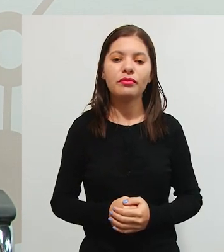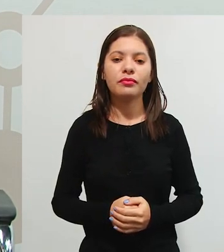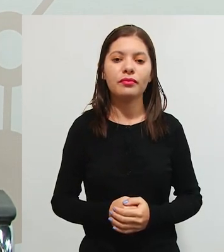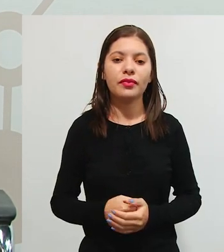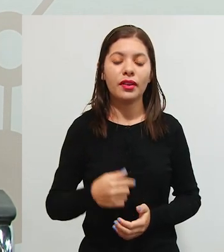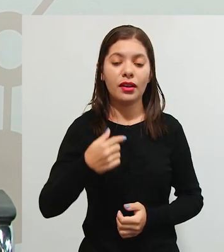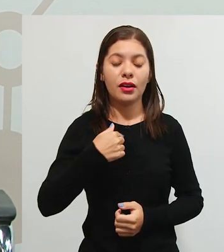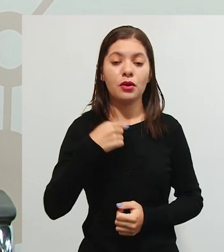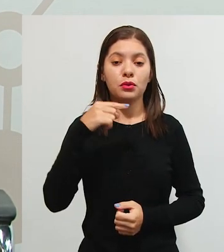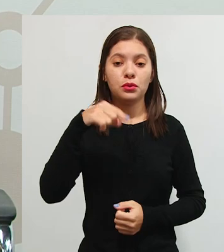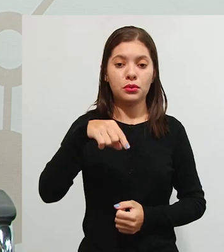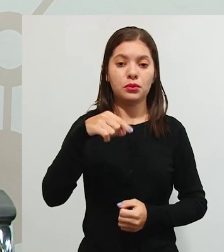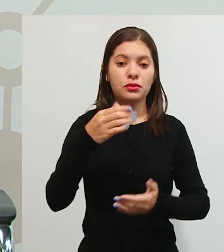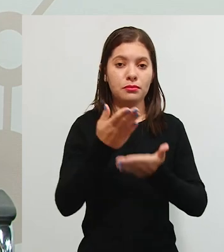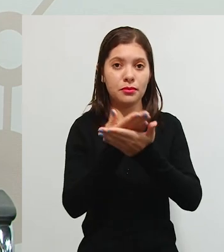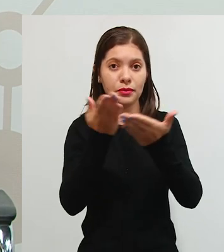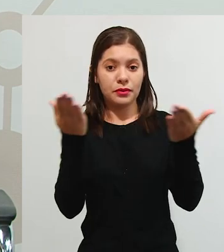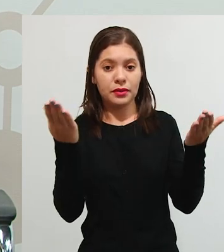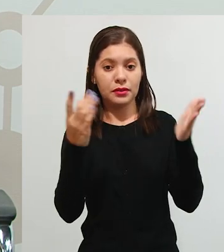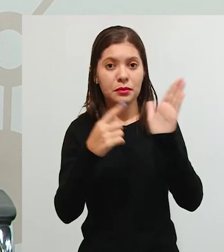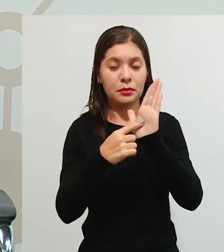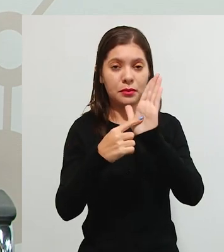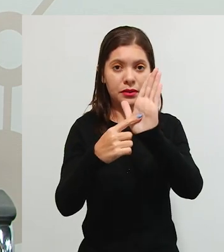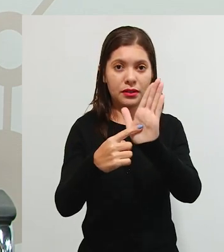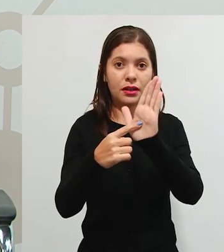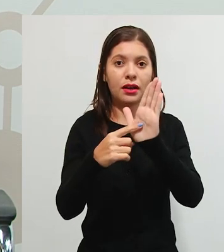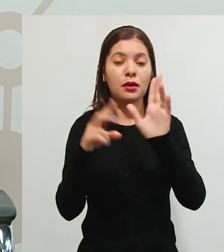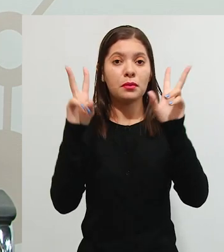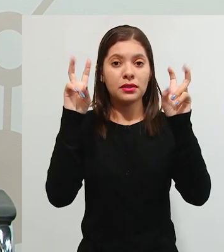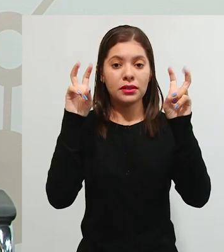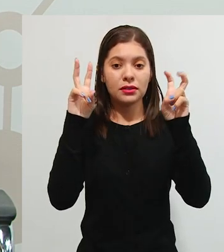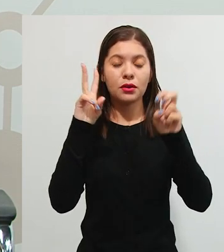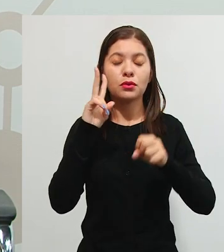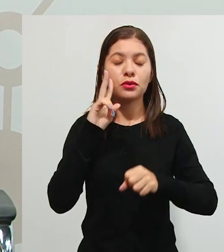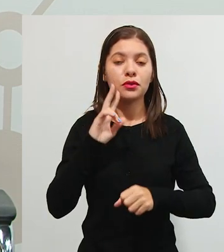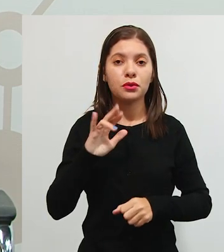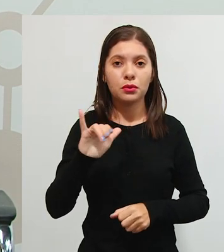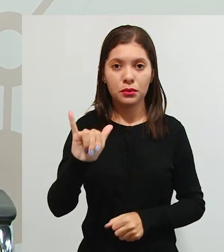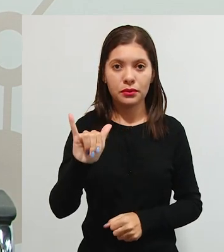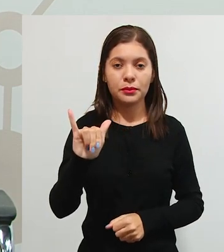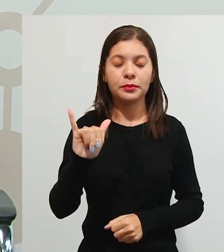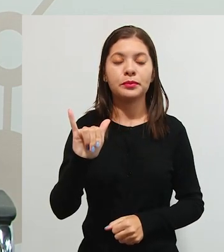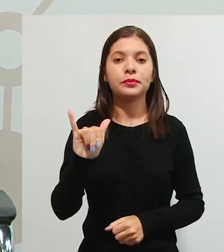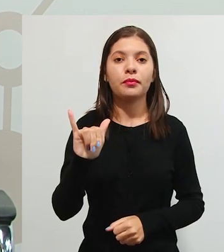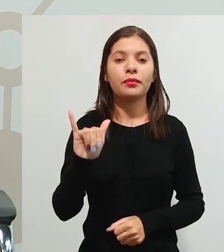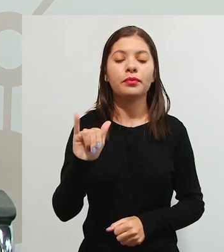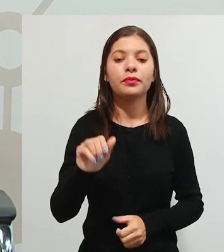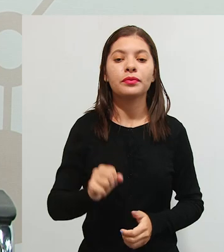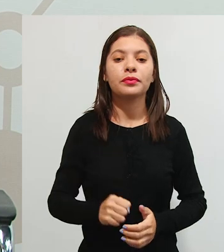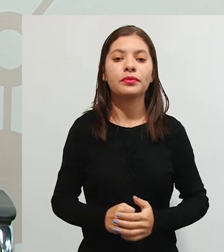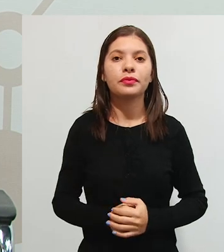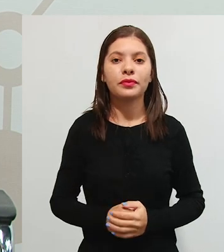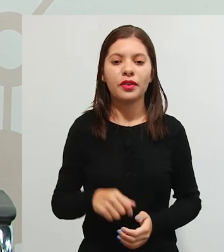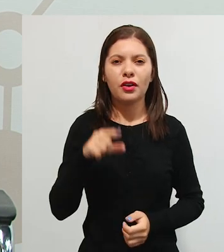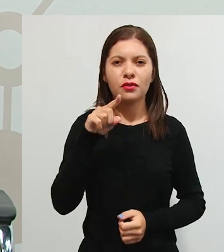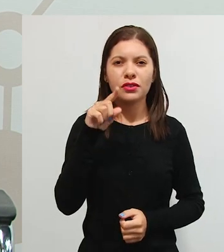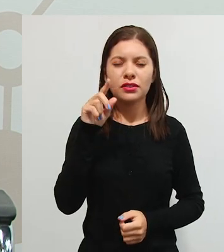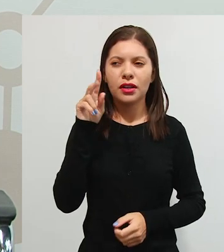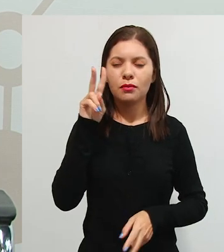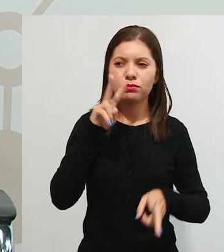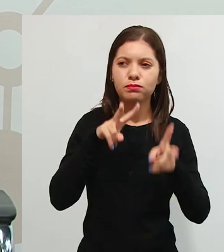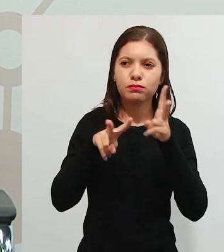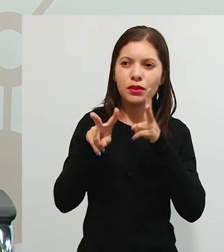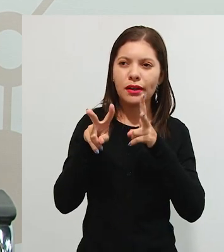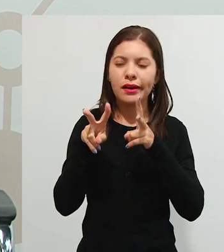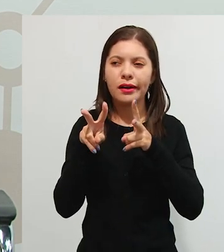vocês, eu trouxe uma citação de Vygotsky, que, se